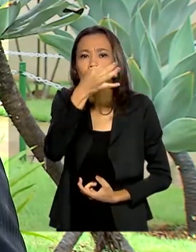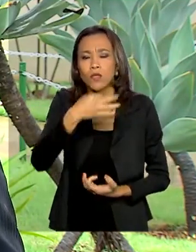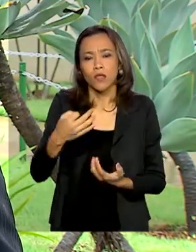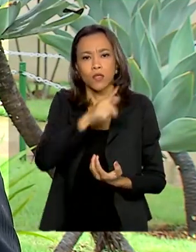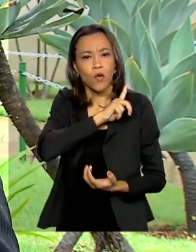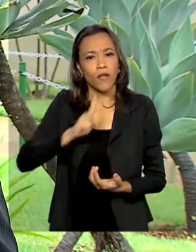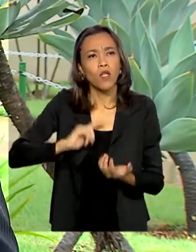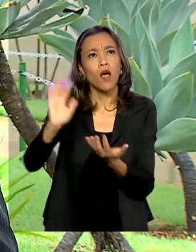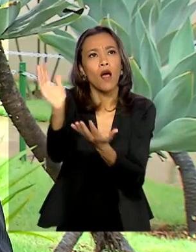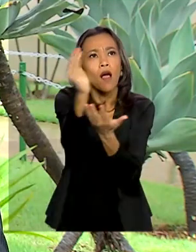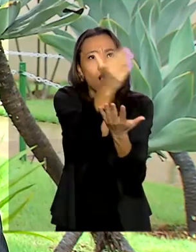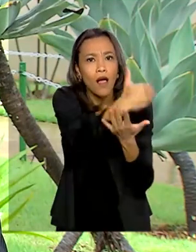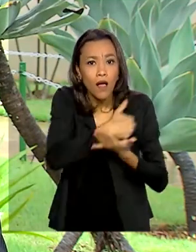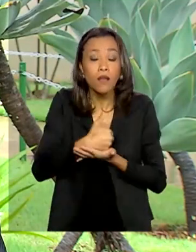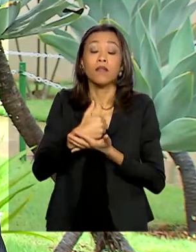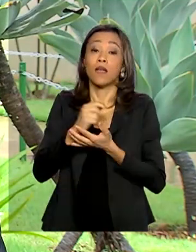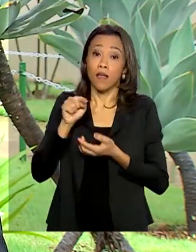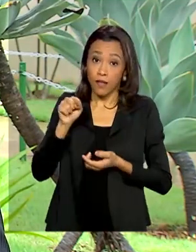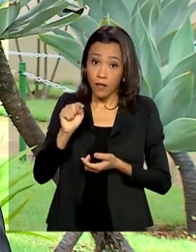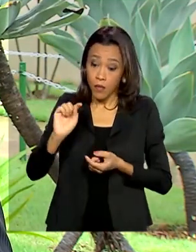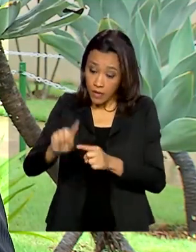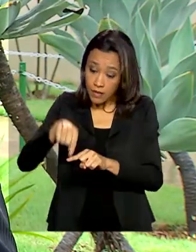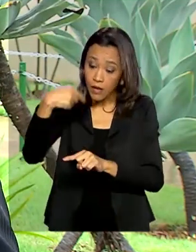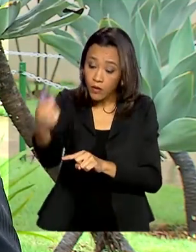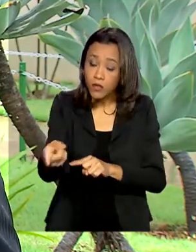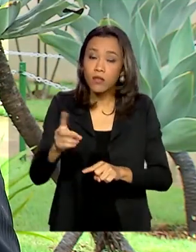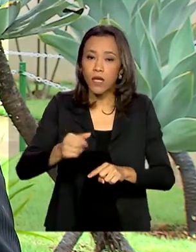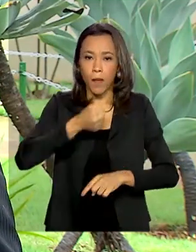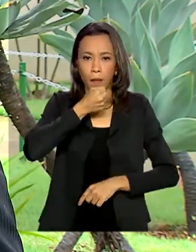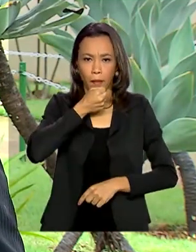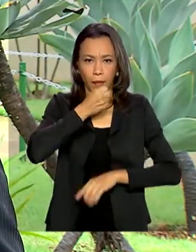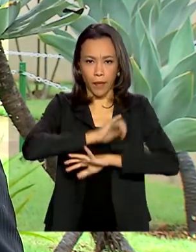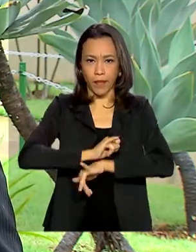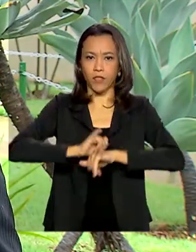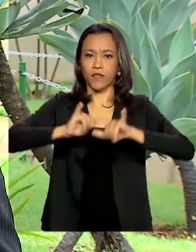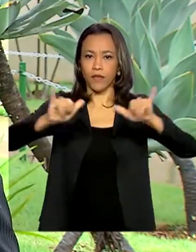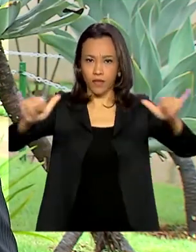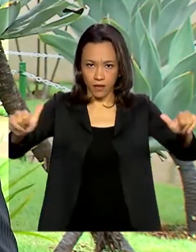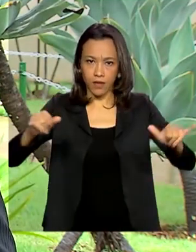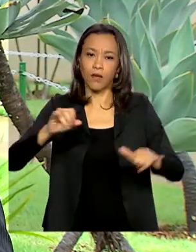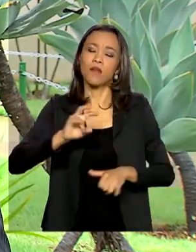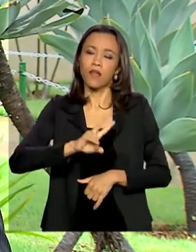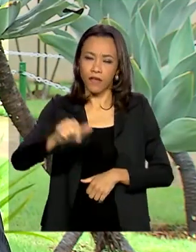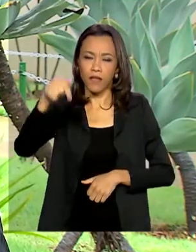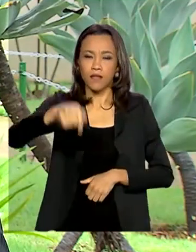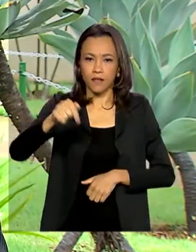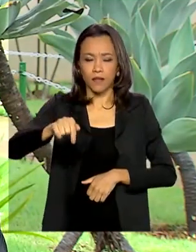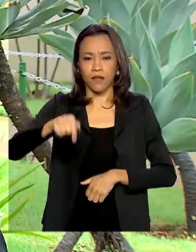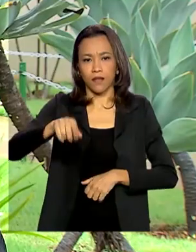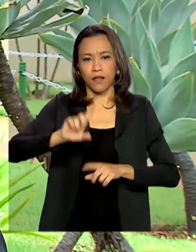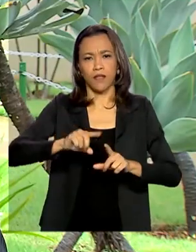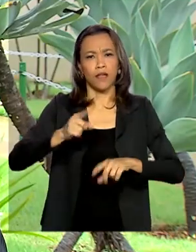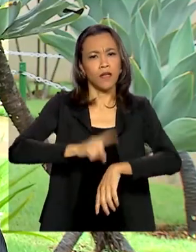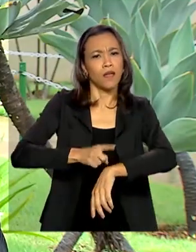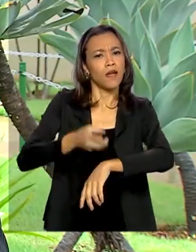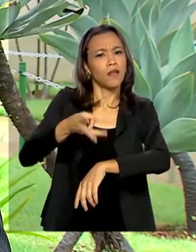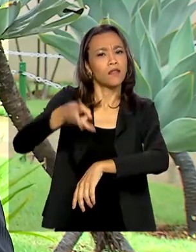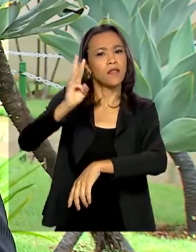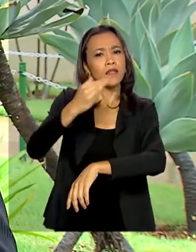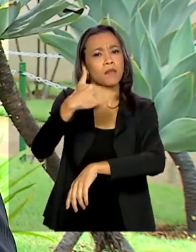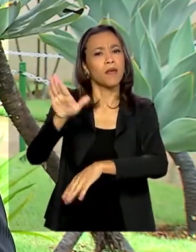Após essa reunião, está marcada uma coletiva de imprensa que terá transmissão ao vivo da TV Brasil a partir das três e meia da tarde.